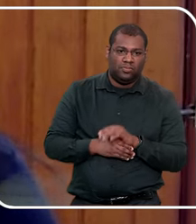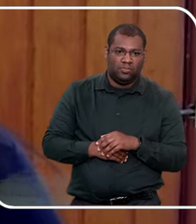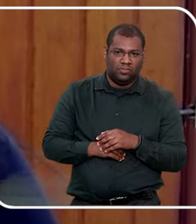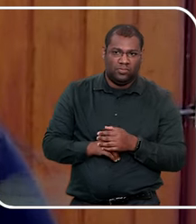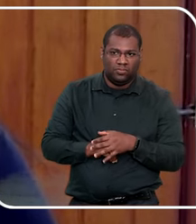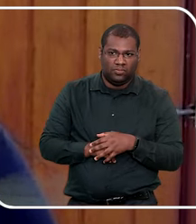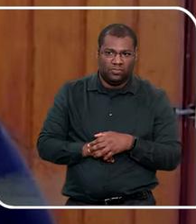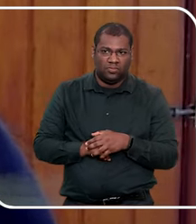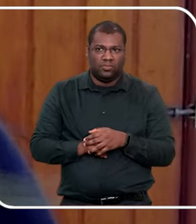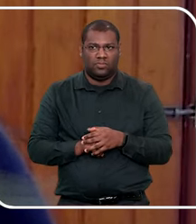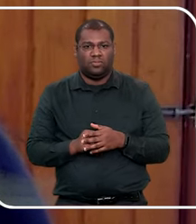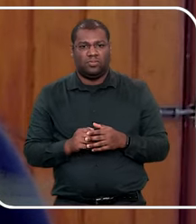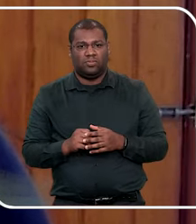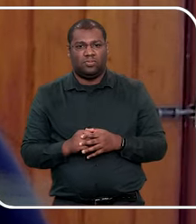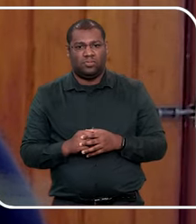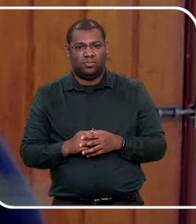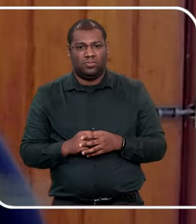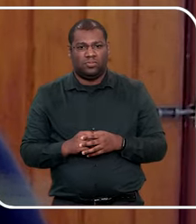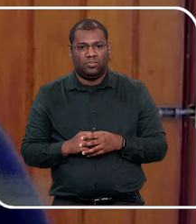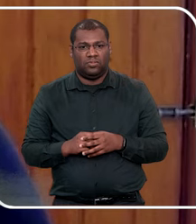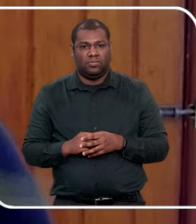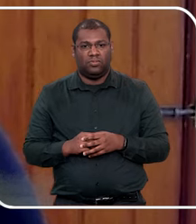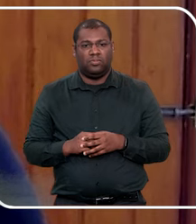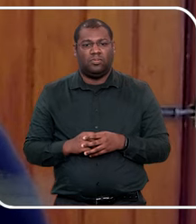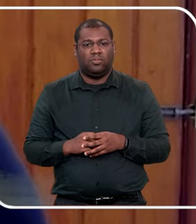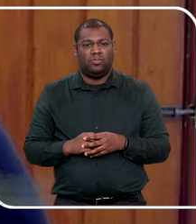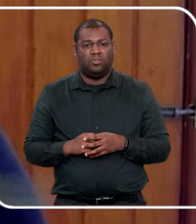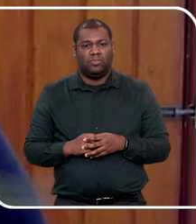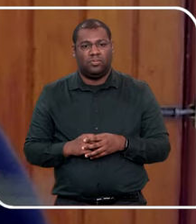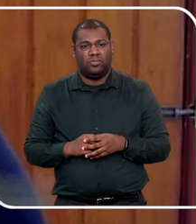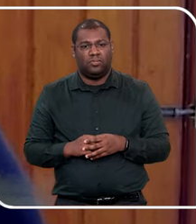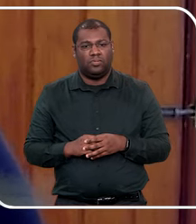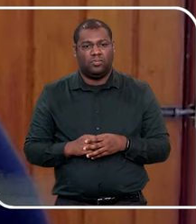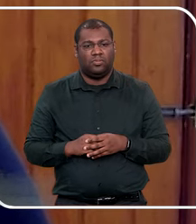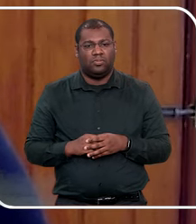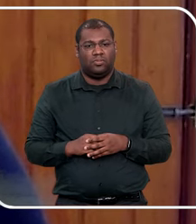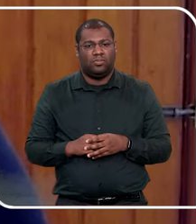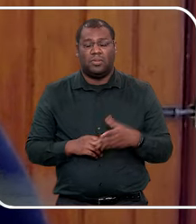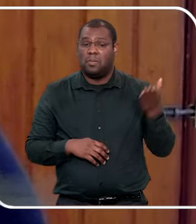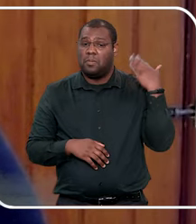fazia nada, só provia, meu gatinho está meando aqui, e, assim,